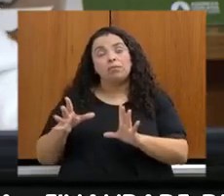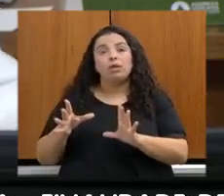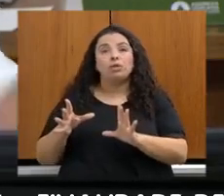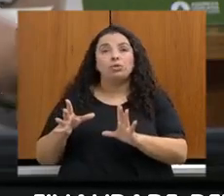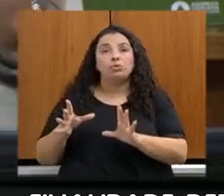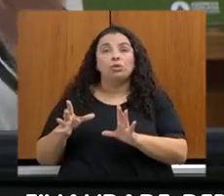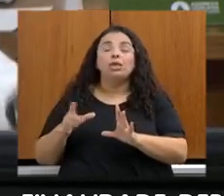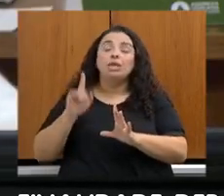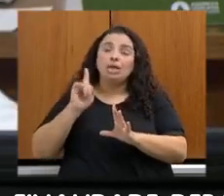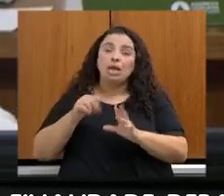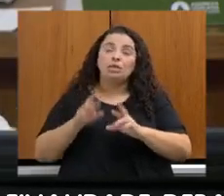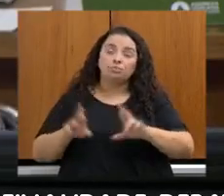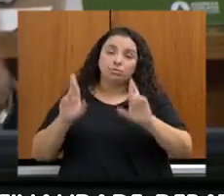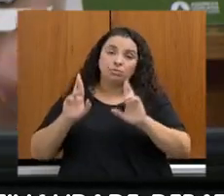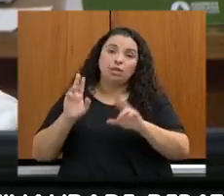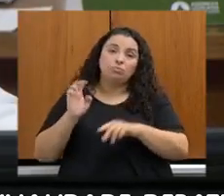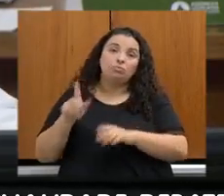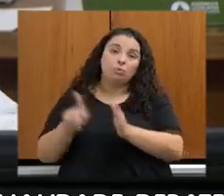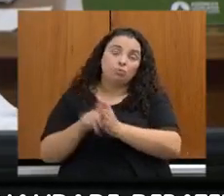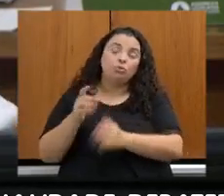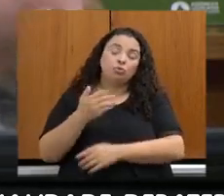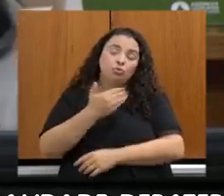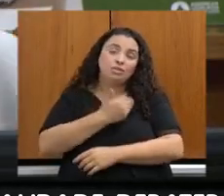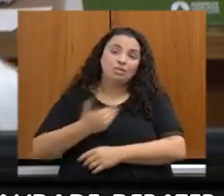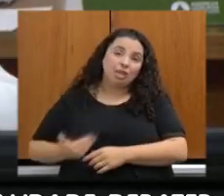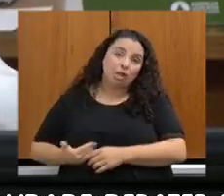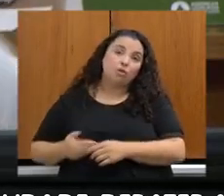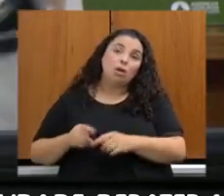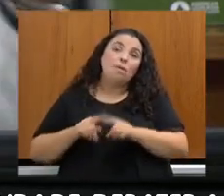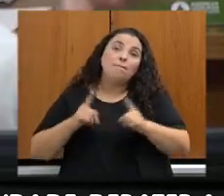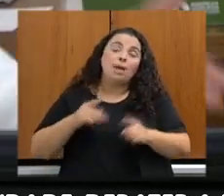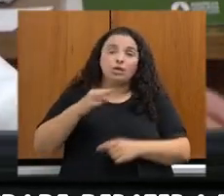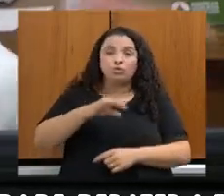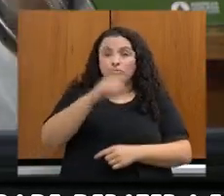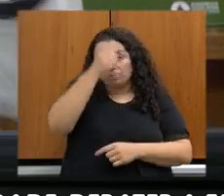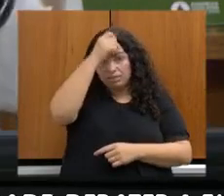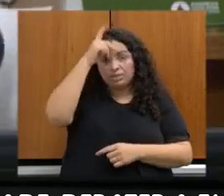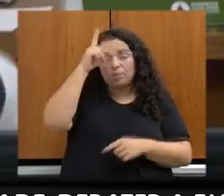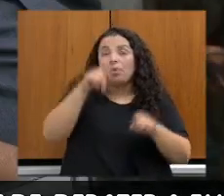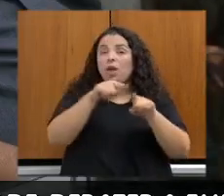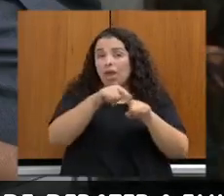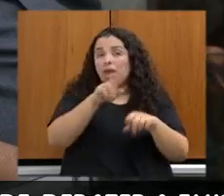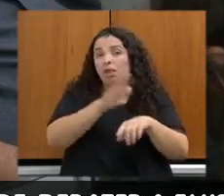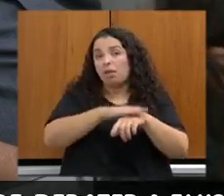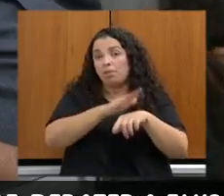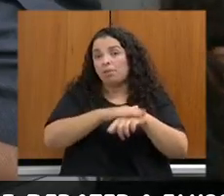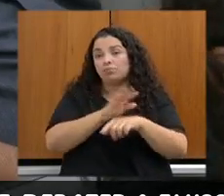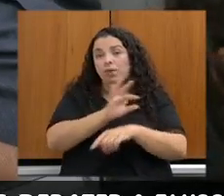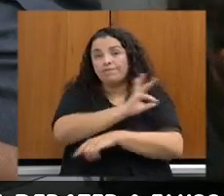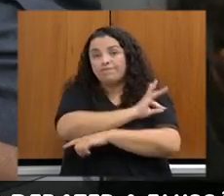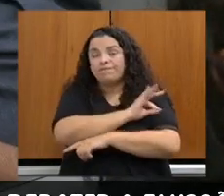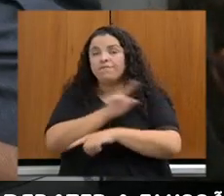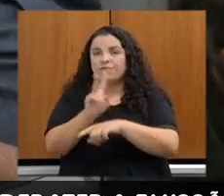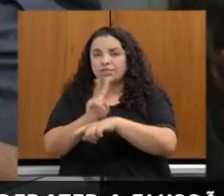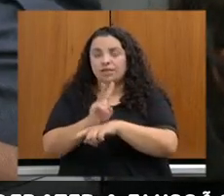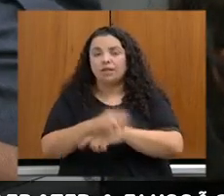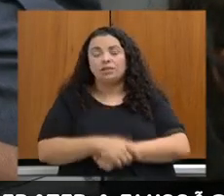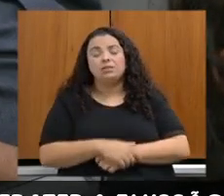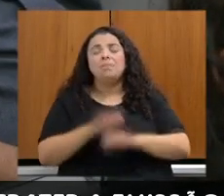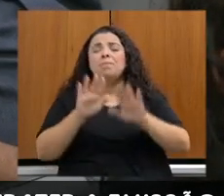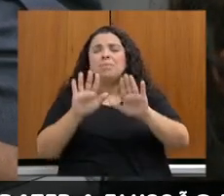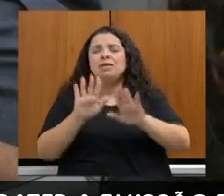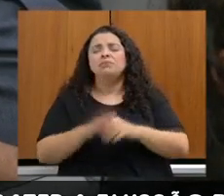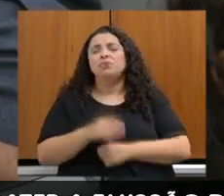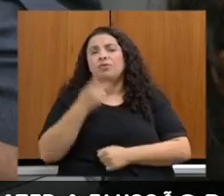Estado, e aí o município também assume a fiscalização, regulariza e fiscaliza. Mas eu quero destacar que